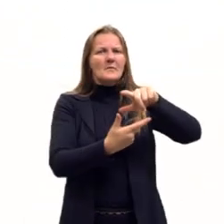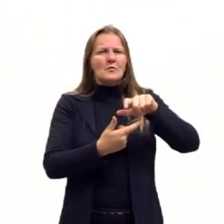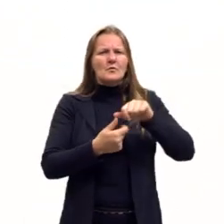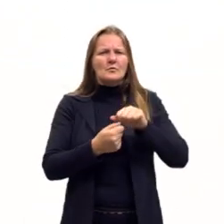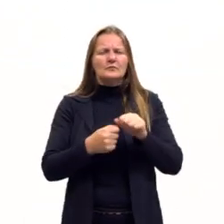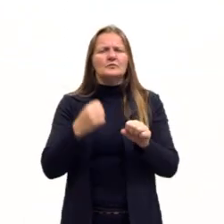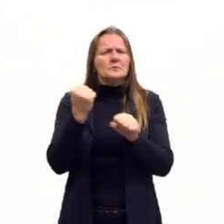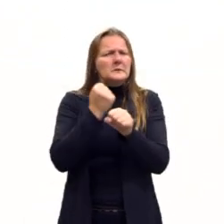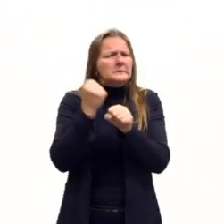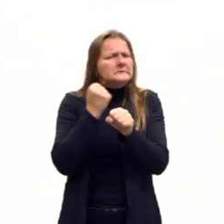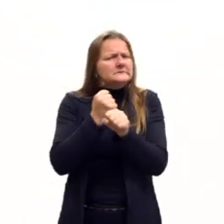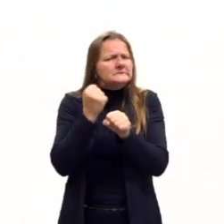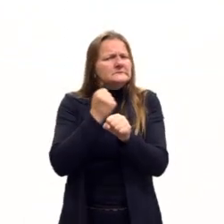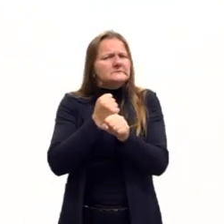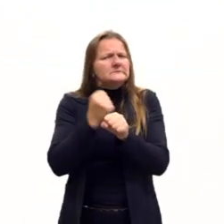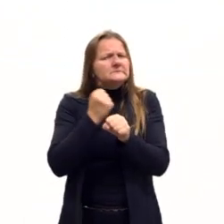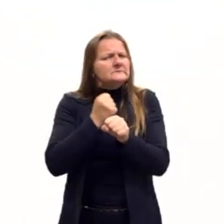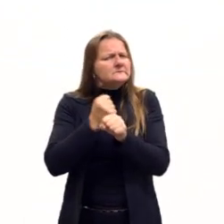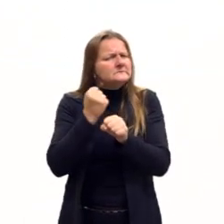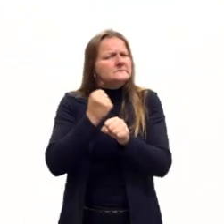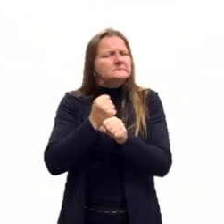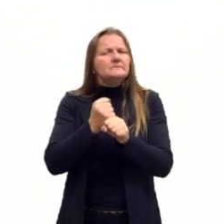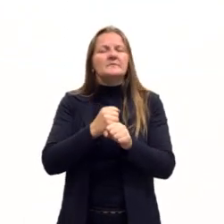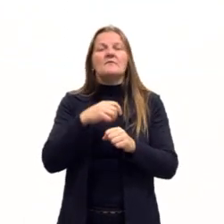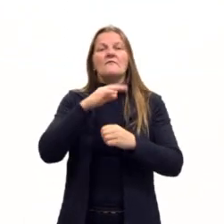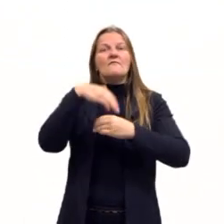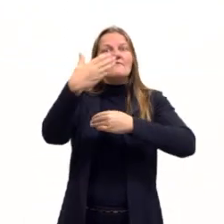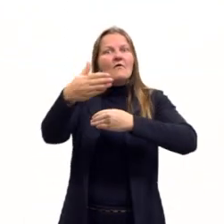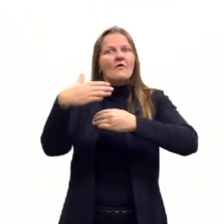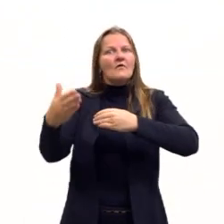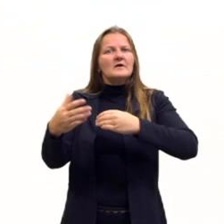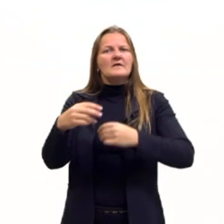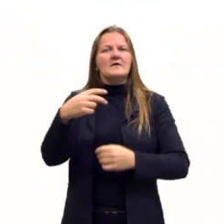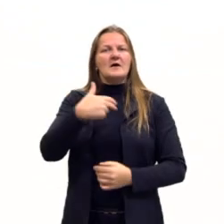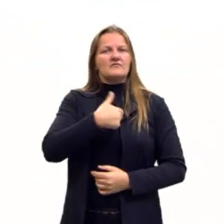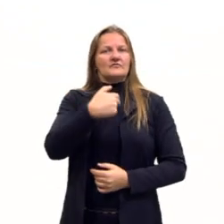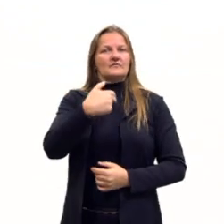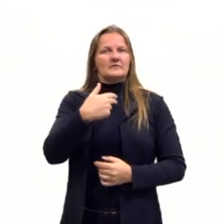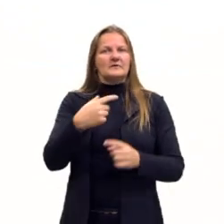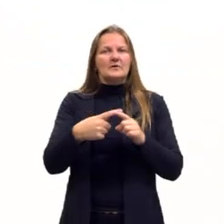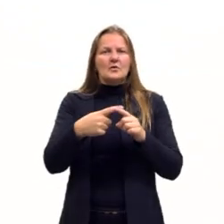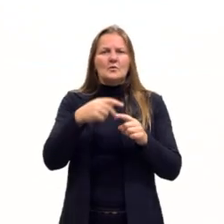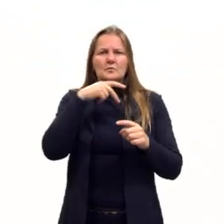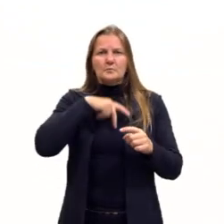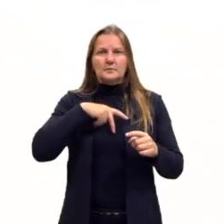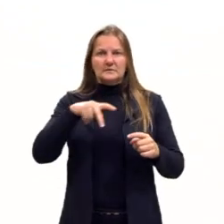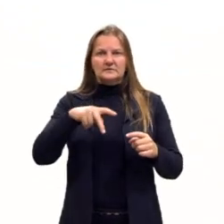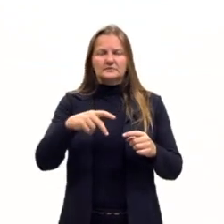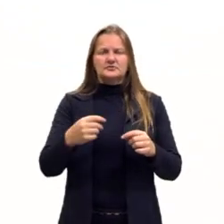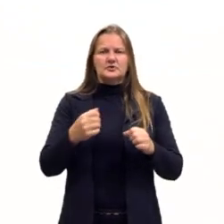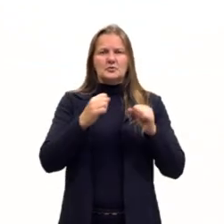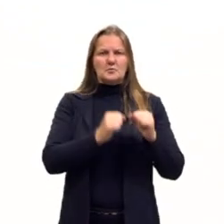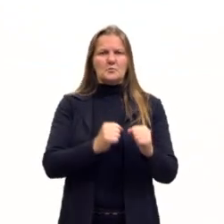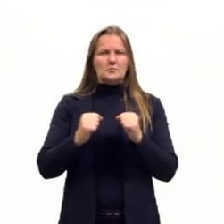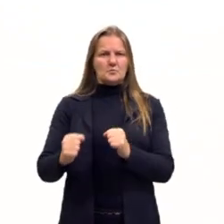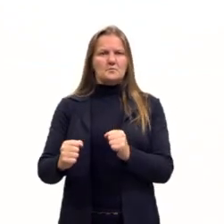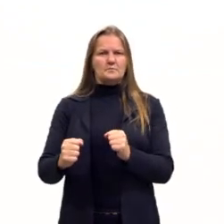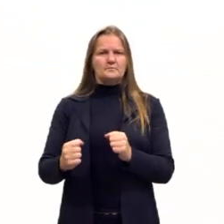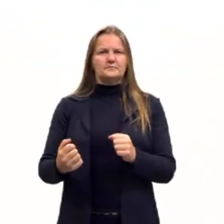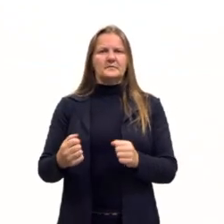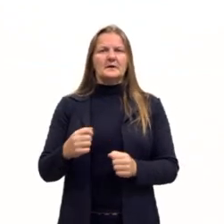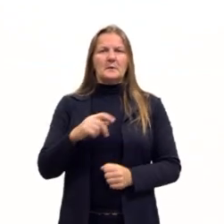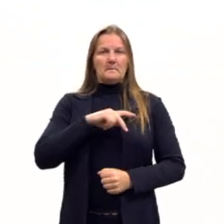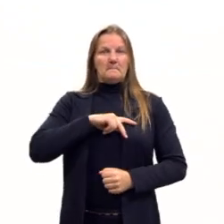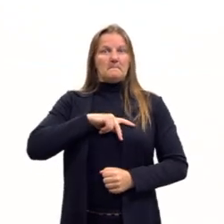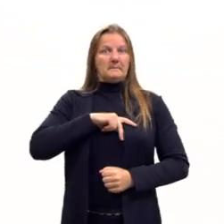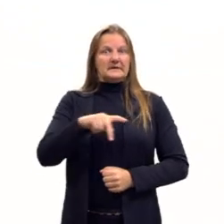superprodução, isso quer dizer que tinha muita coisa no mercado, Vargas chega no poder, tá, a